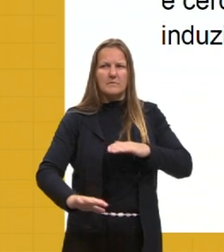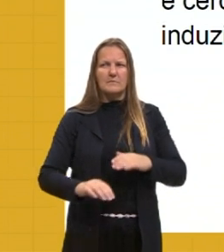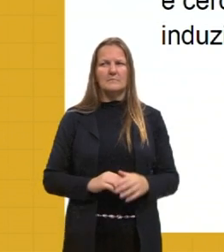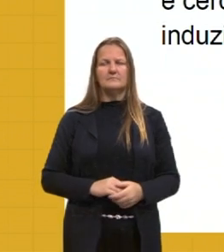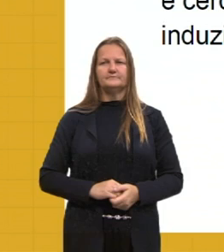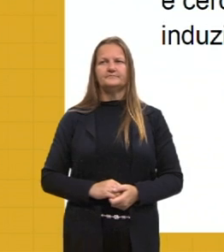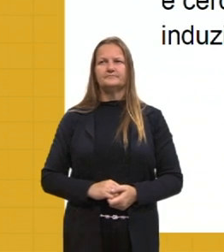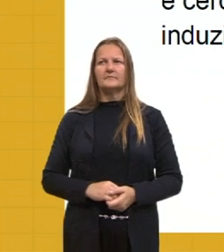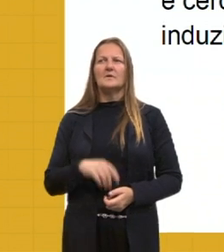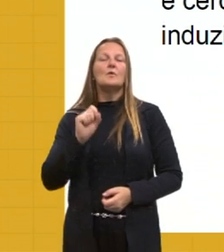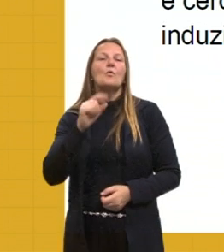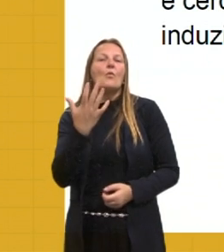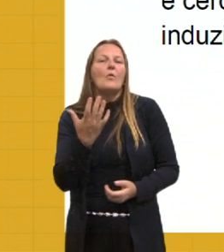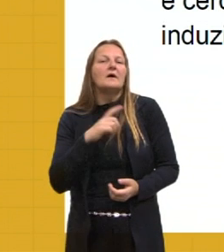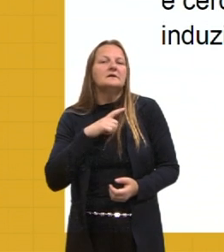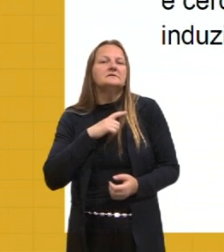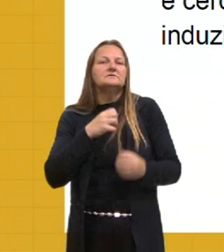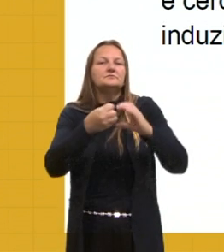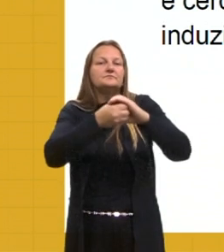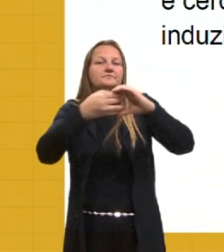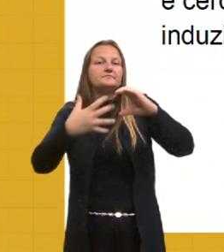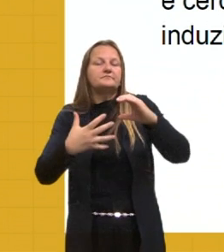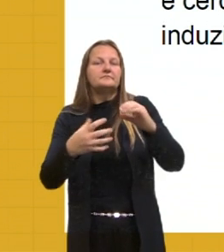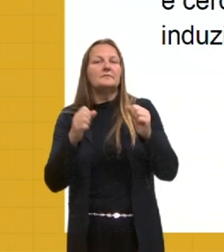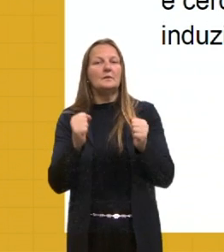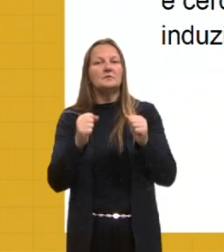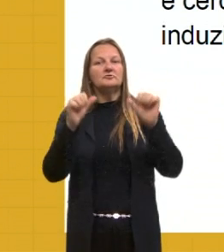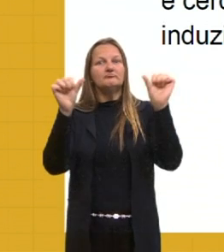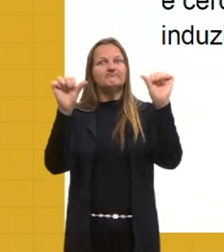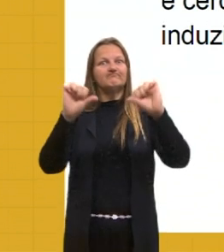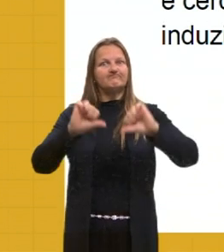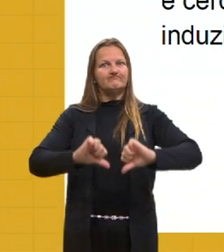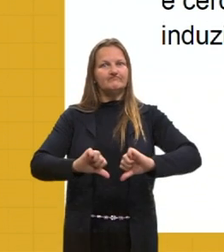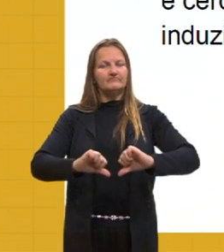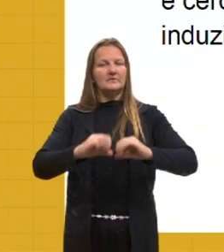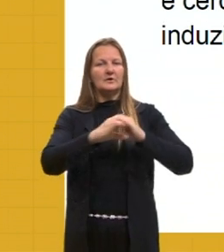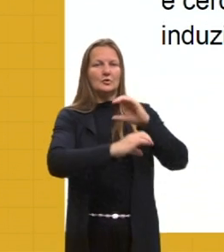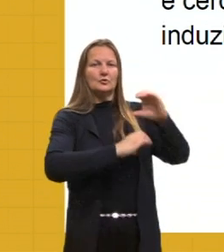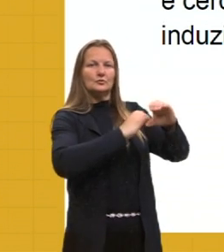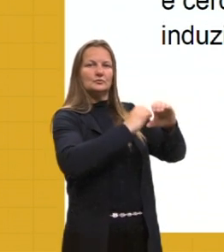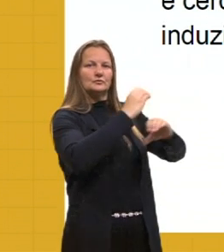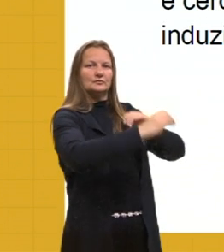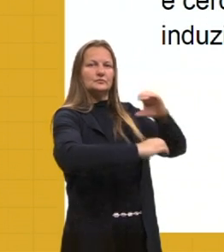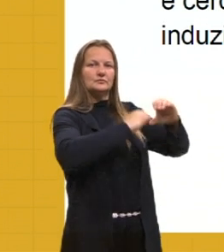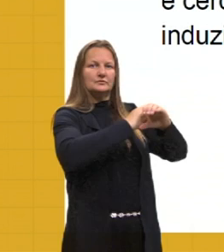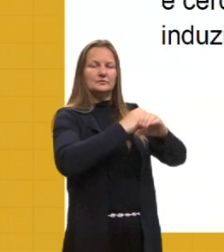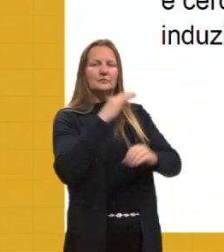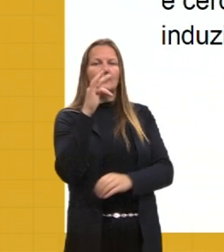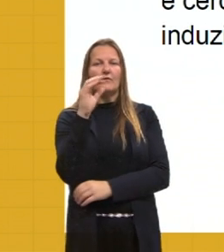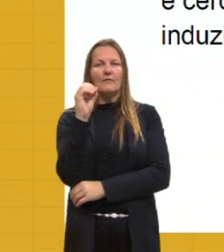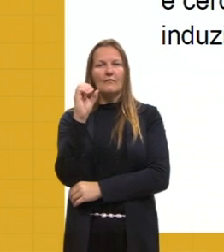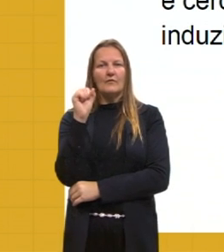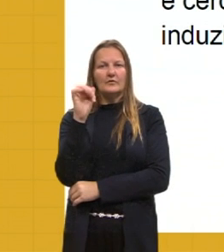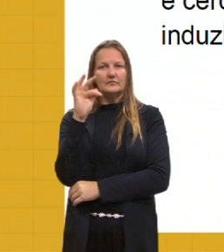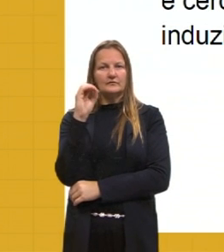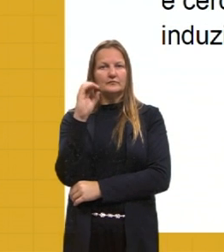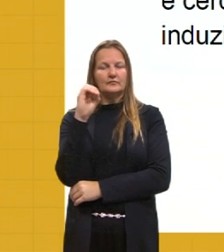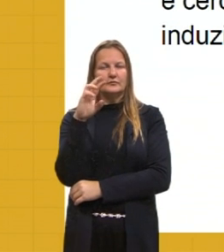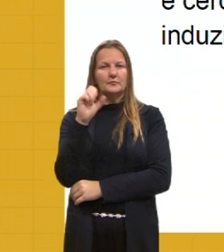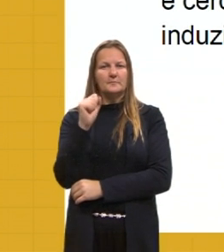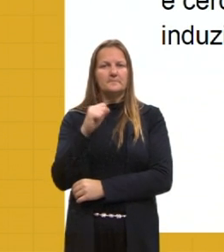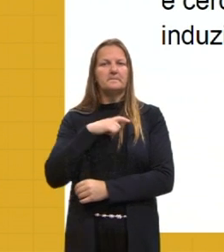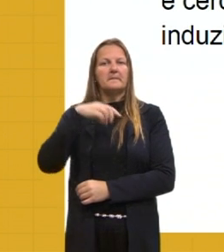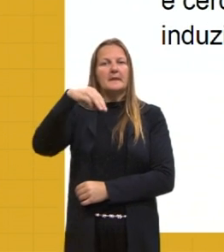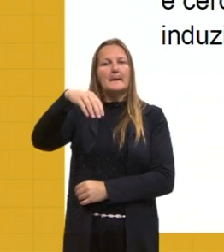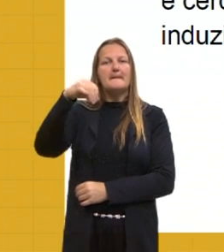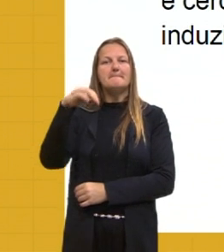Quais são os fatores, então, que podem ser prejudiciais para o ciclo do fósforo? O fósforo é um mineral fóssil, né,